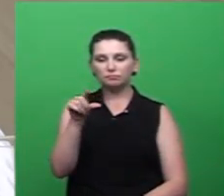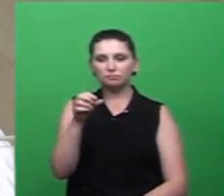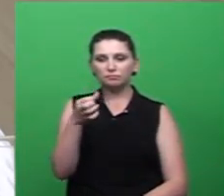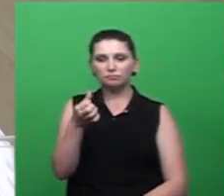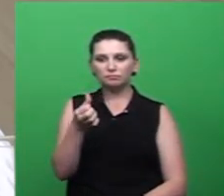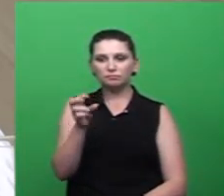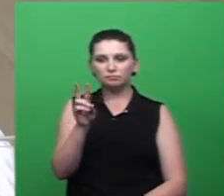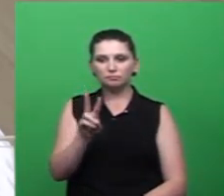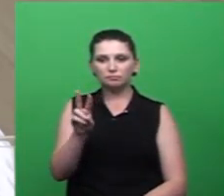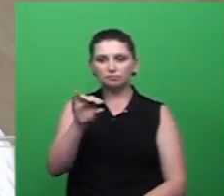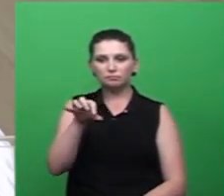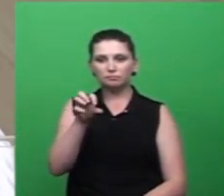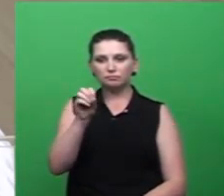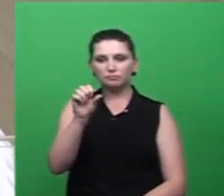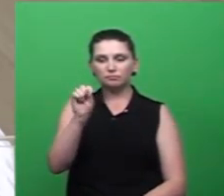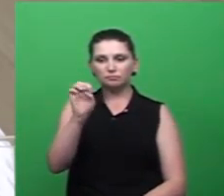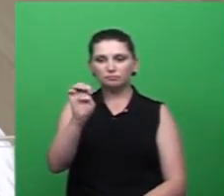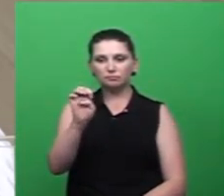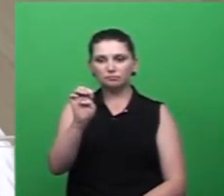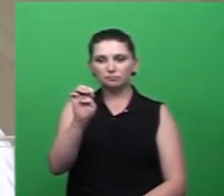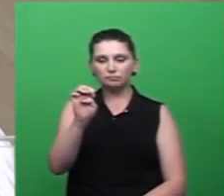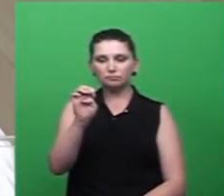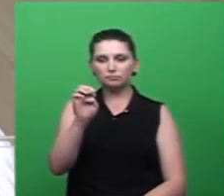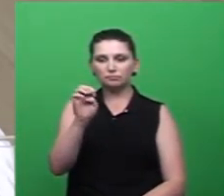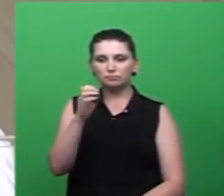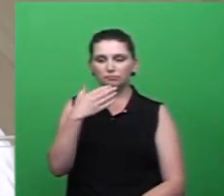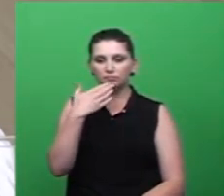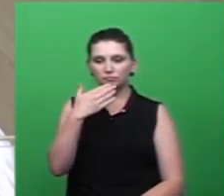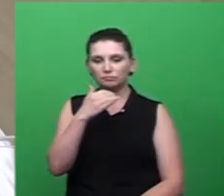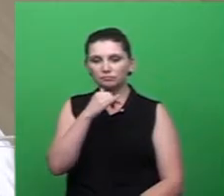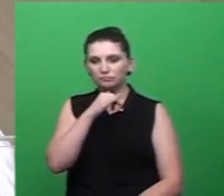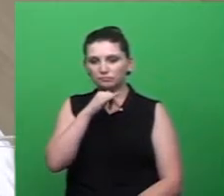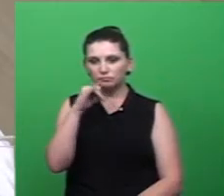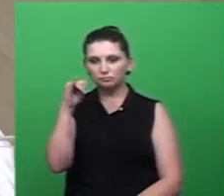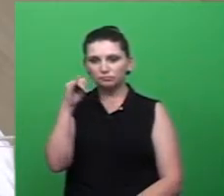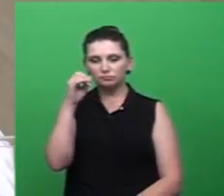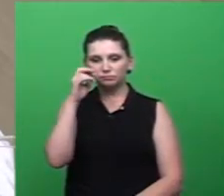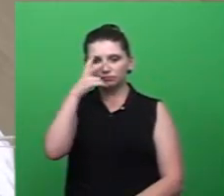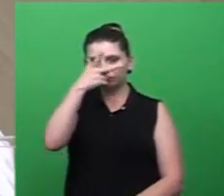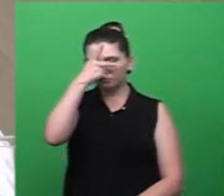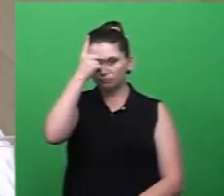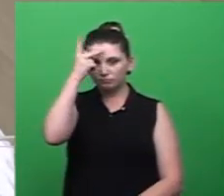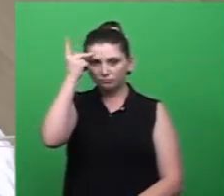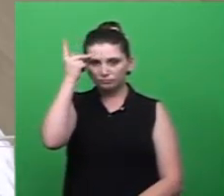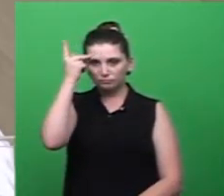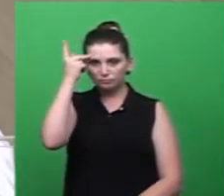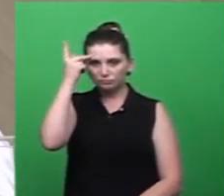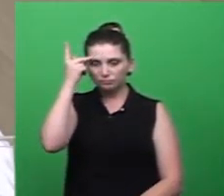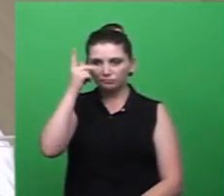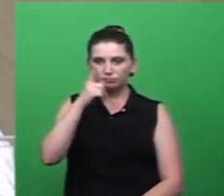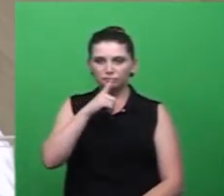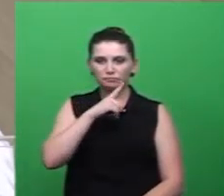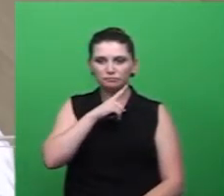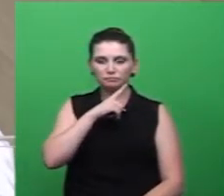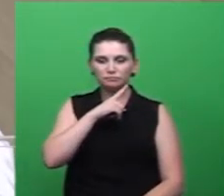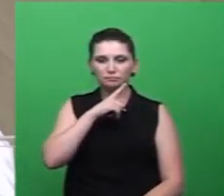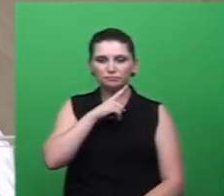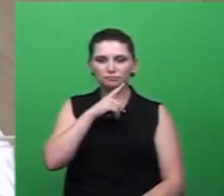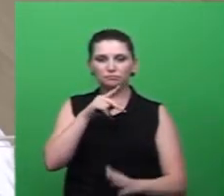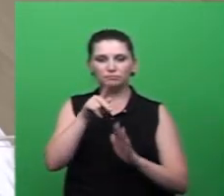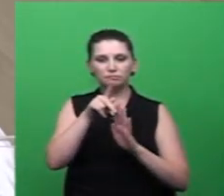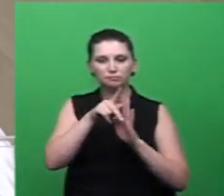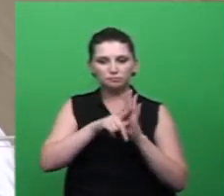Autoria, vereador José Paulo Ferrares. Assunto, pedido de informação ao chefe do Poder Executivo acerca da existência de